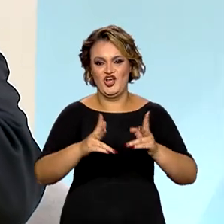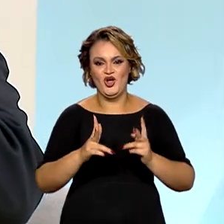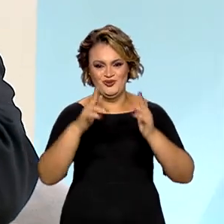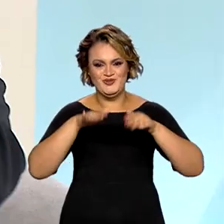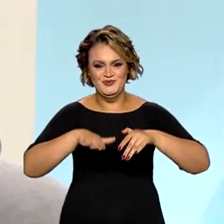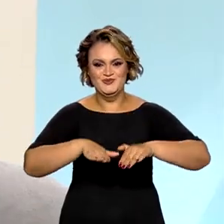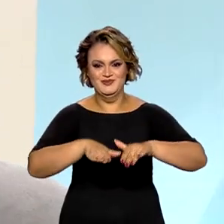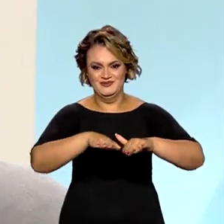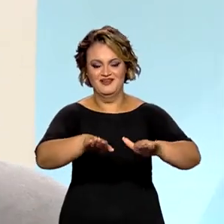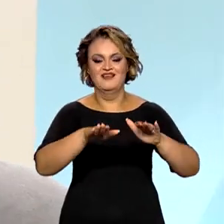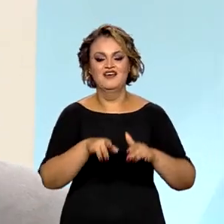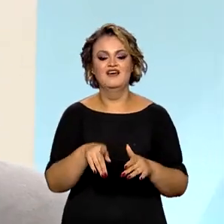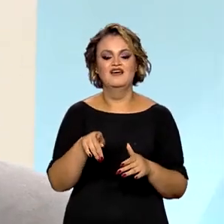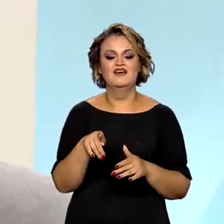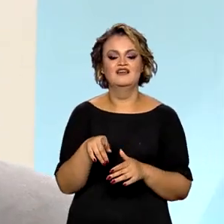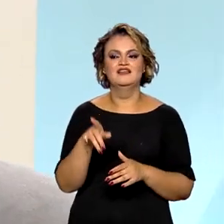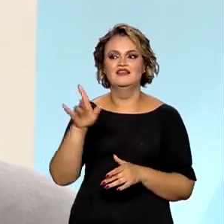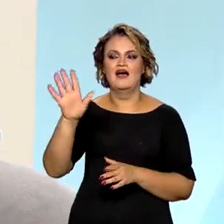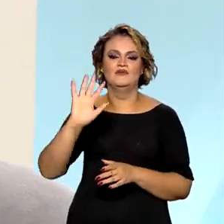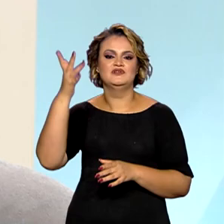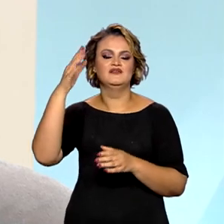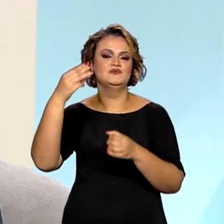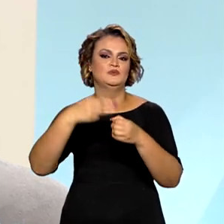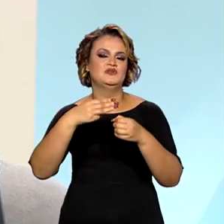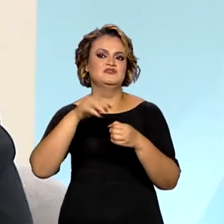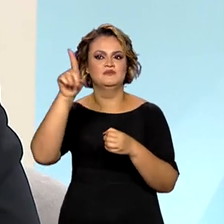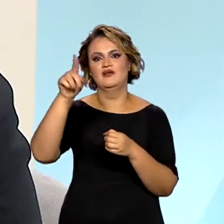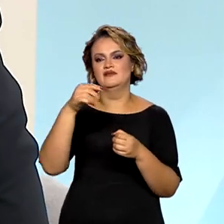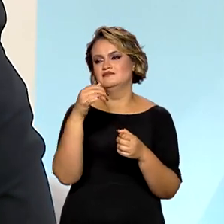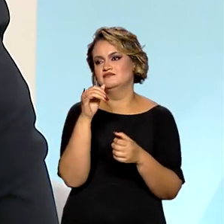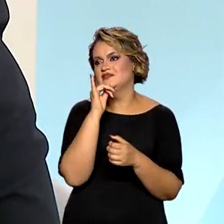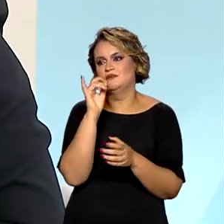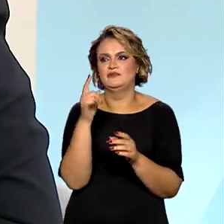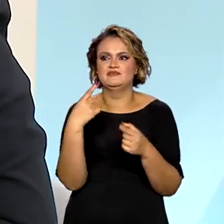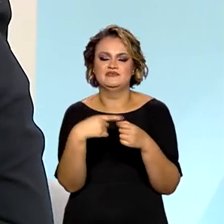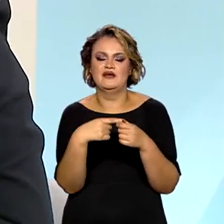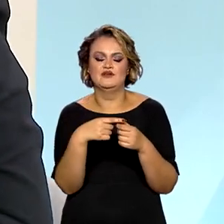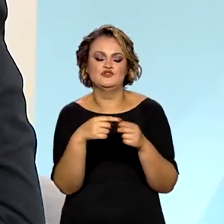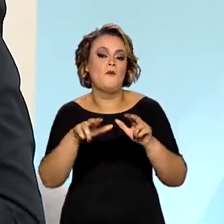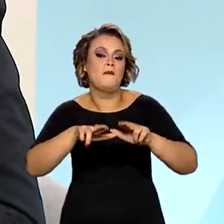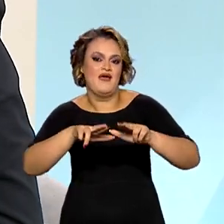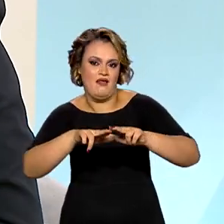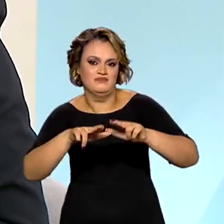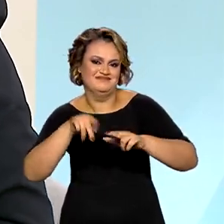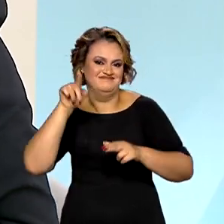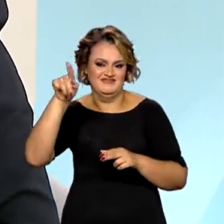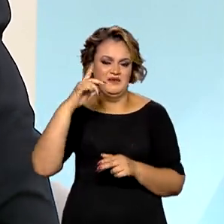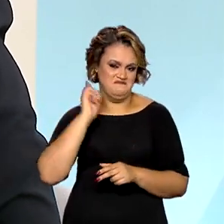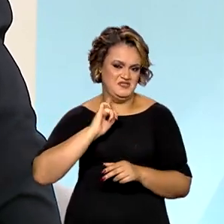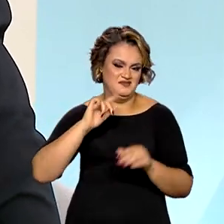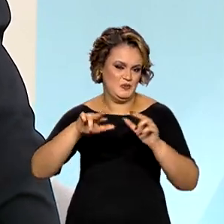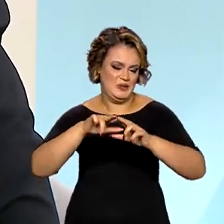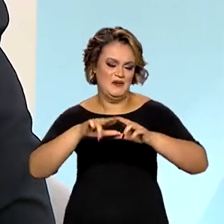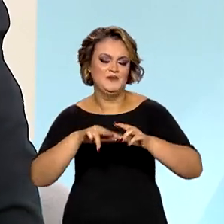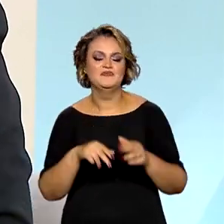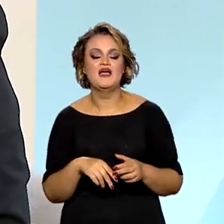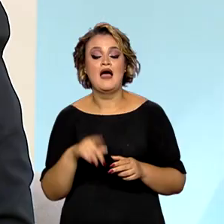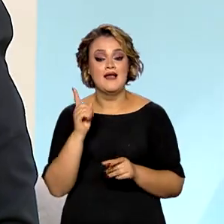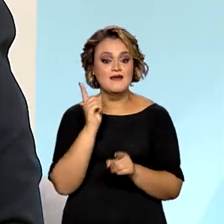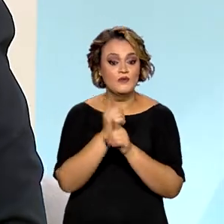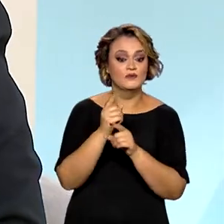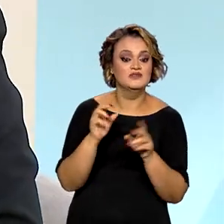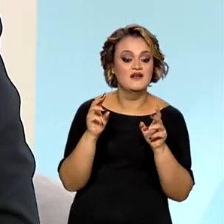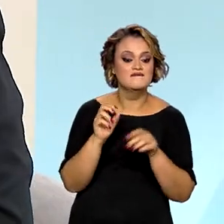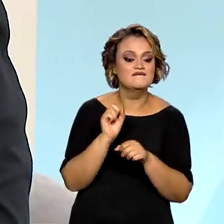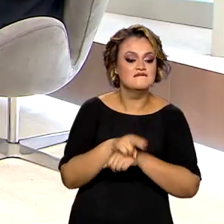pode ser, que está sendo ofertado no município de Uberaba, por exemplo, é um exemplo. Aquela mulher, ela vai encontrar essas vagas disponíveis no